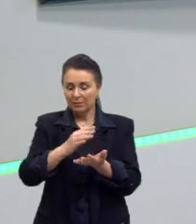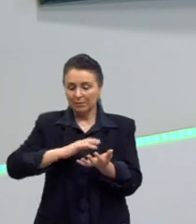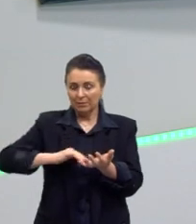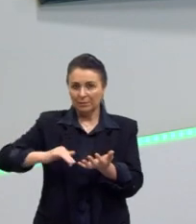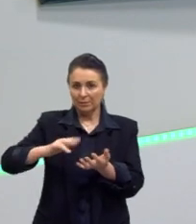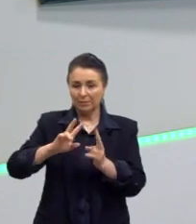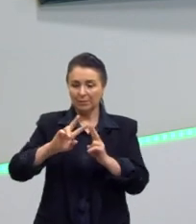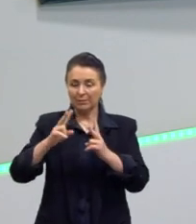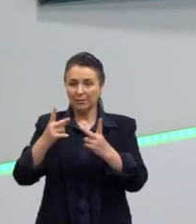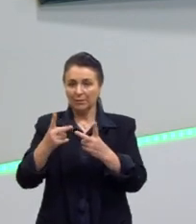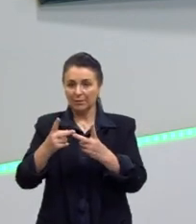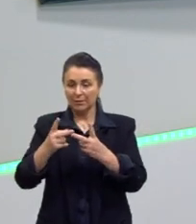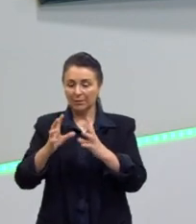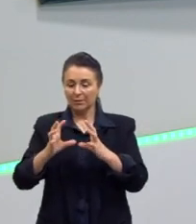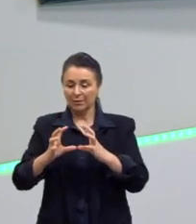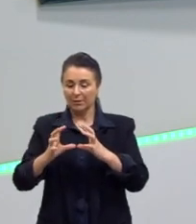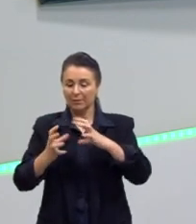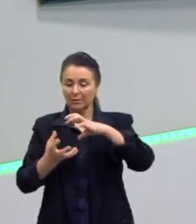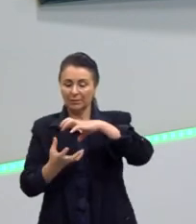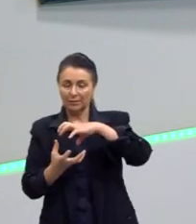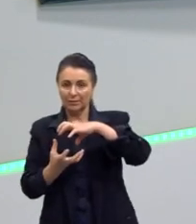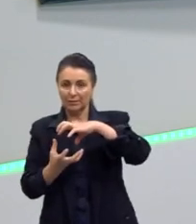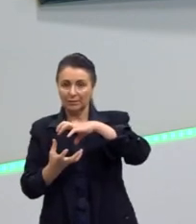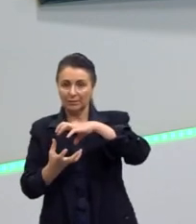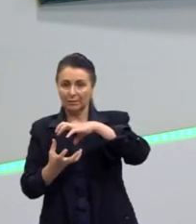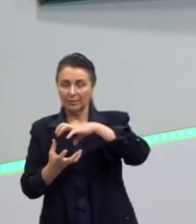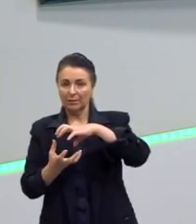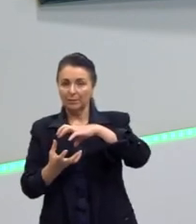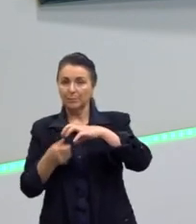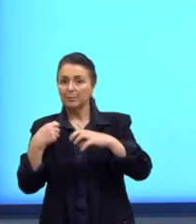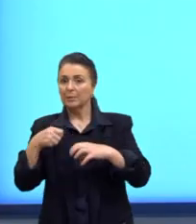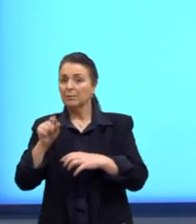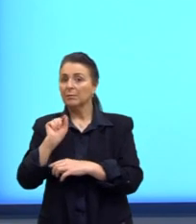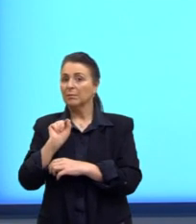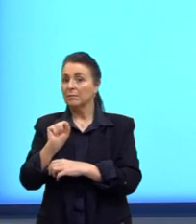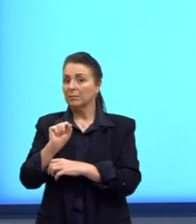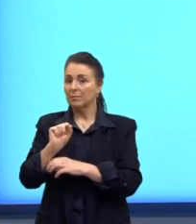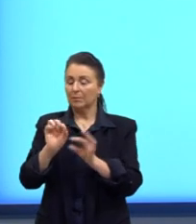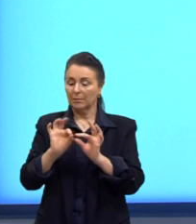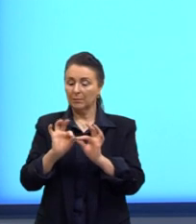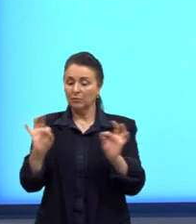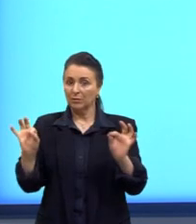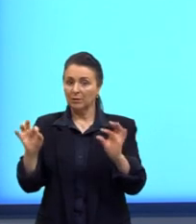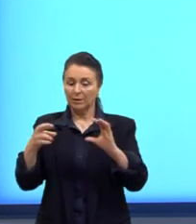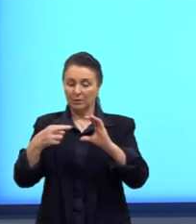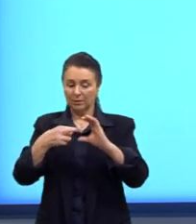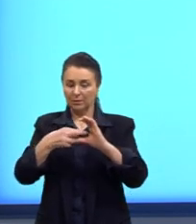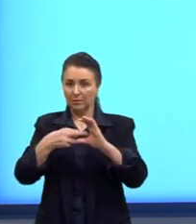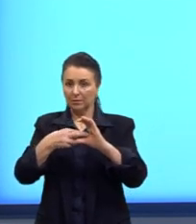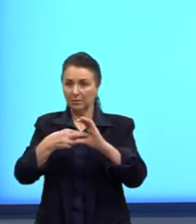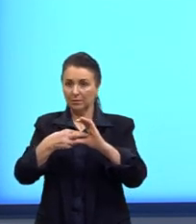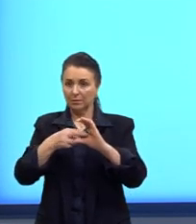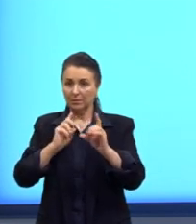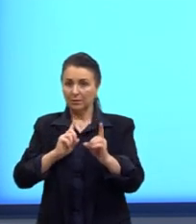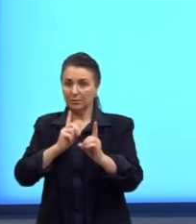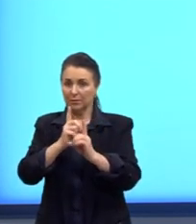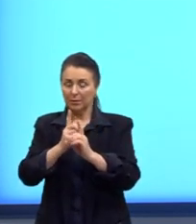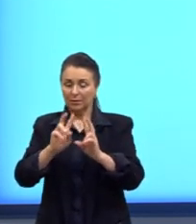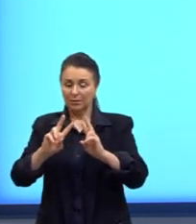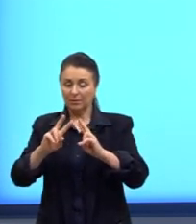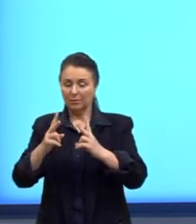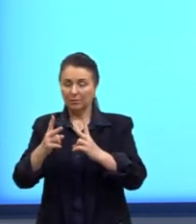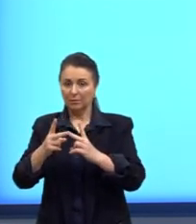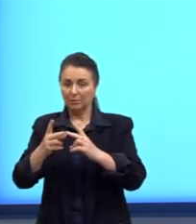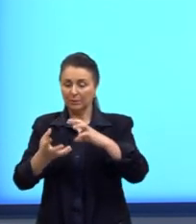volume da nossa esfera, tá? Então a gente vai considerar o quê? A medida do raio, né? Para calcular o volume da esfera